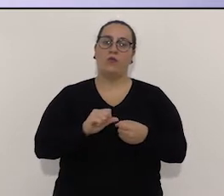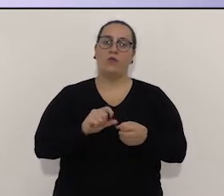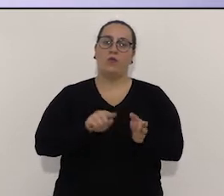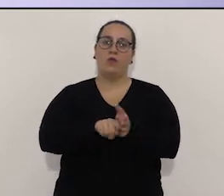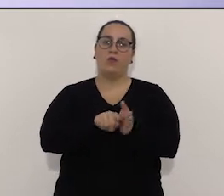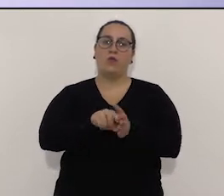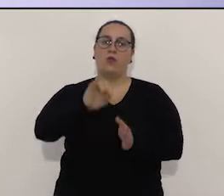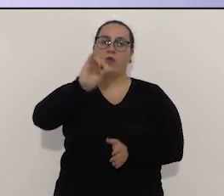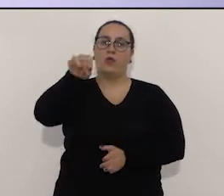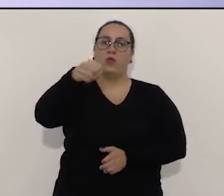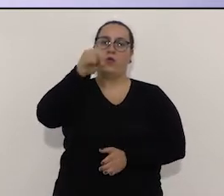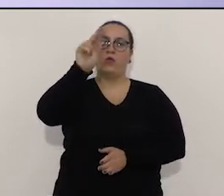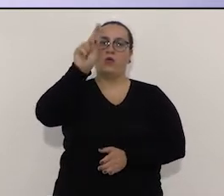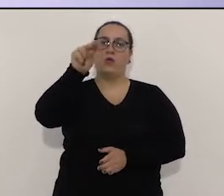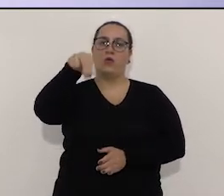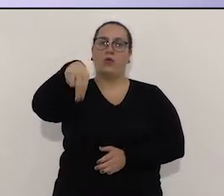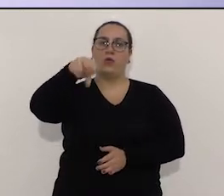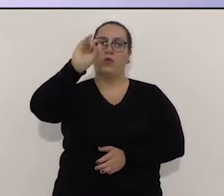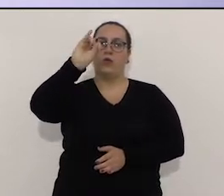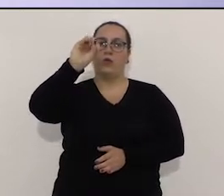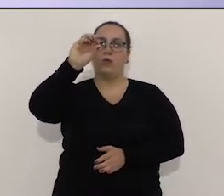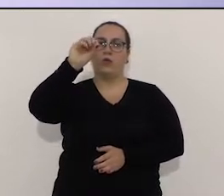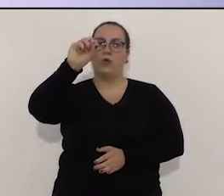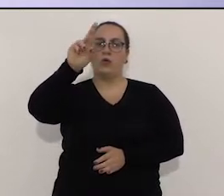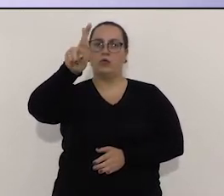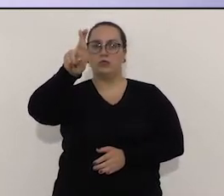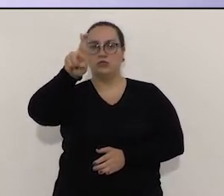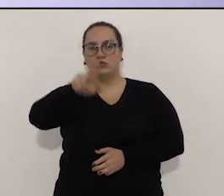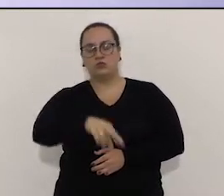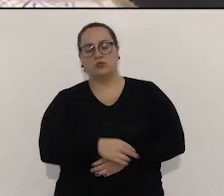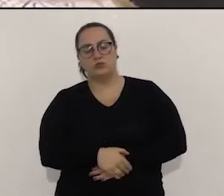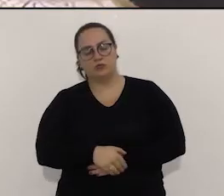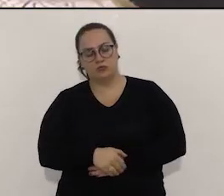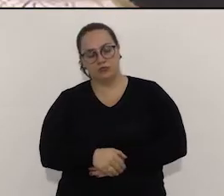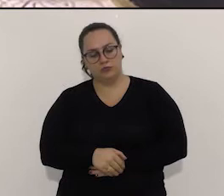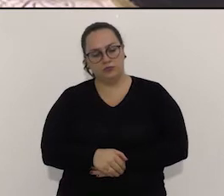professor Inácio Júnior, para o candidato do Partido dos Trabalhadores.